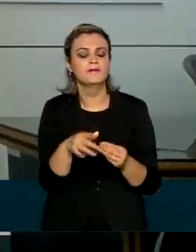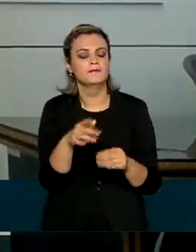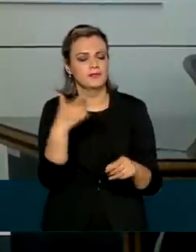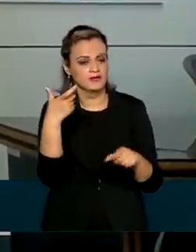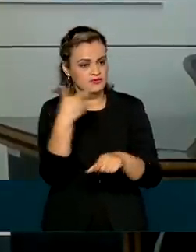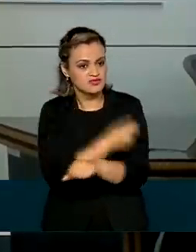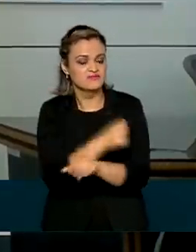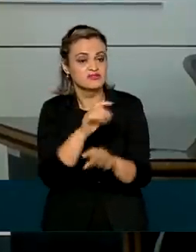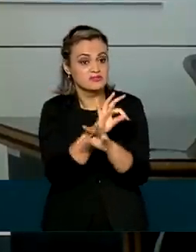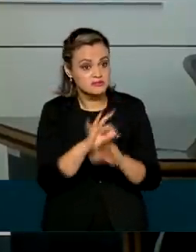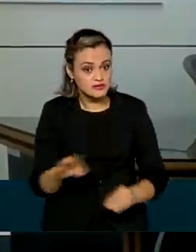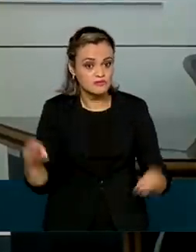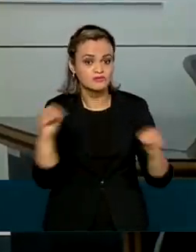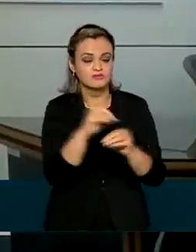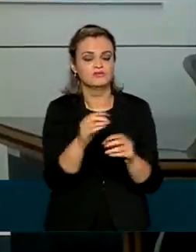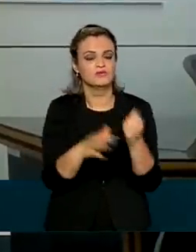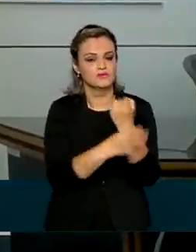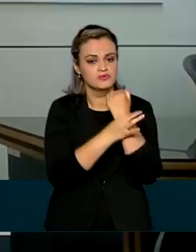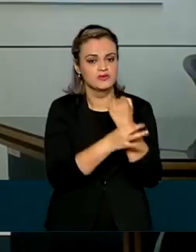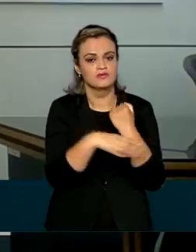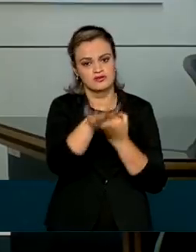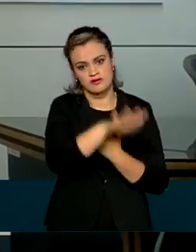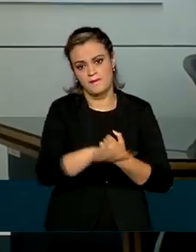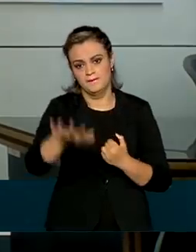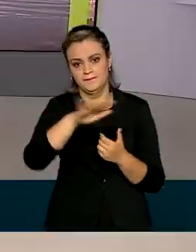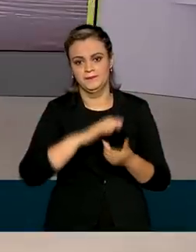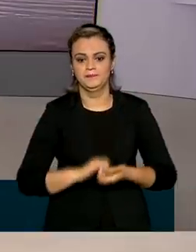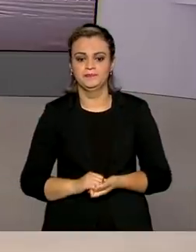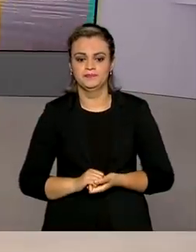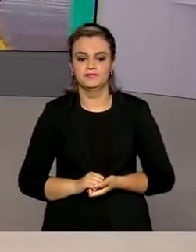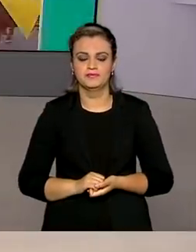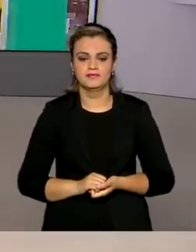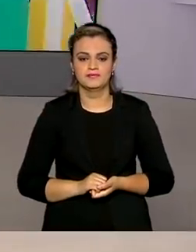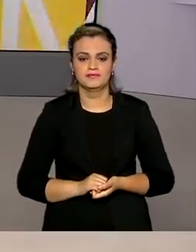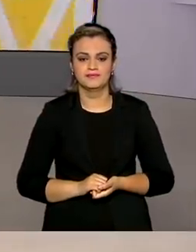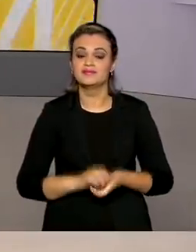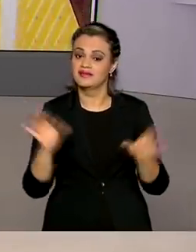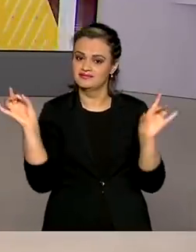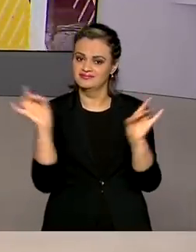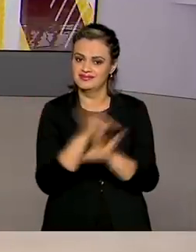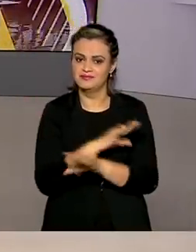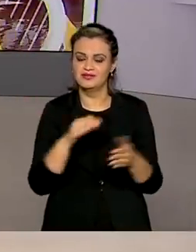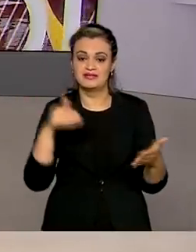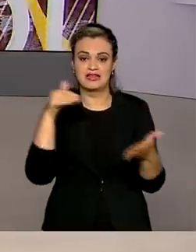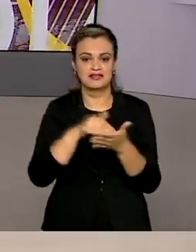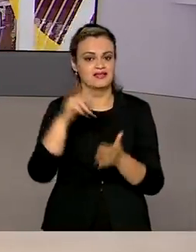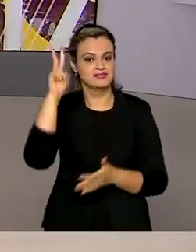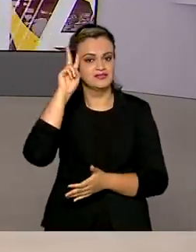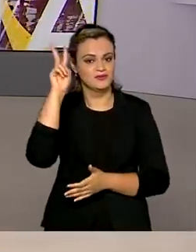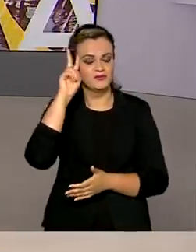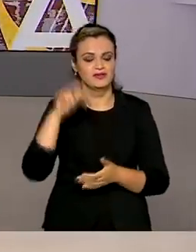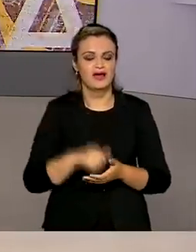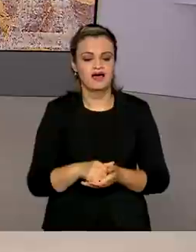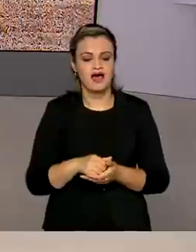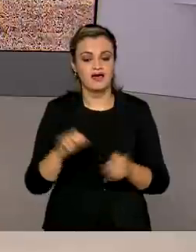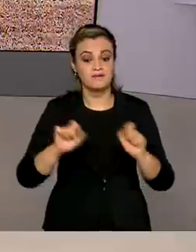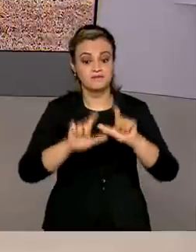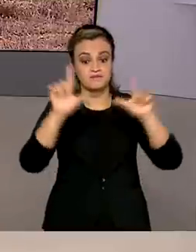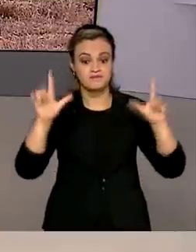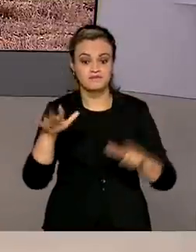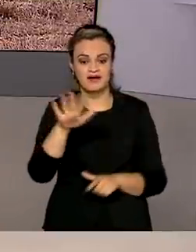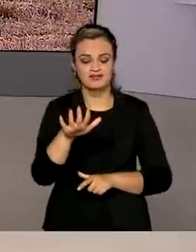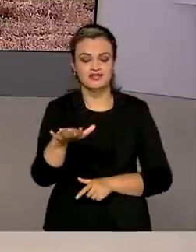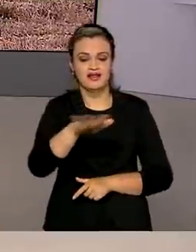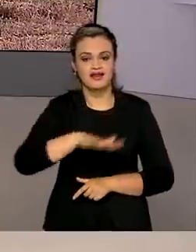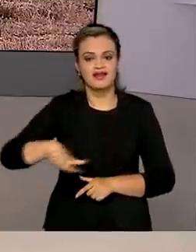vacinal com segurança a todos os envolvidos. E até segunda-feira a gente encerra agora com imagens